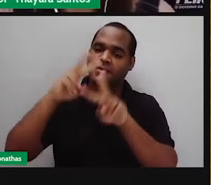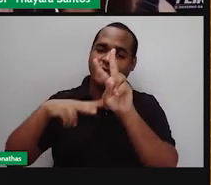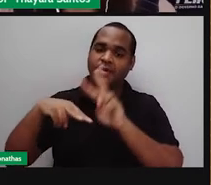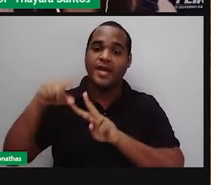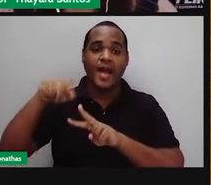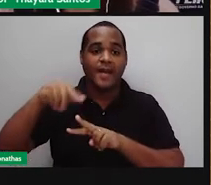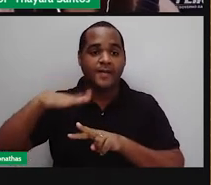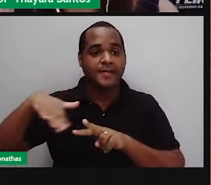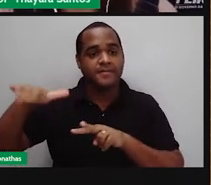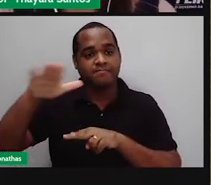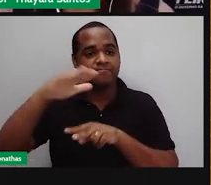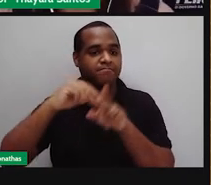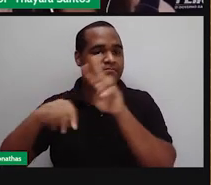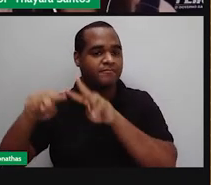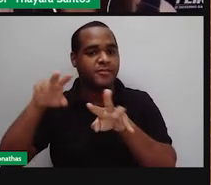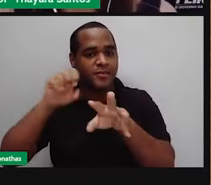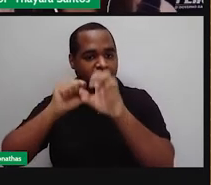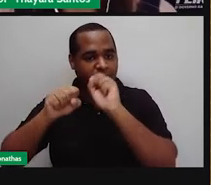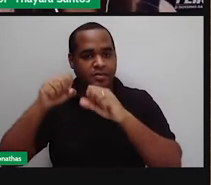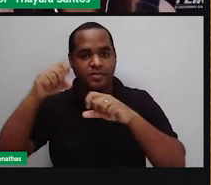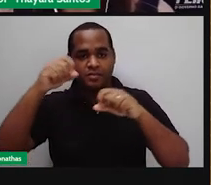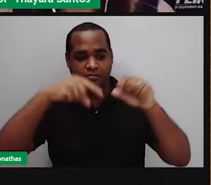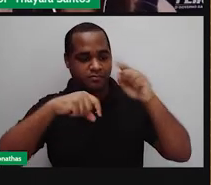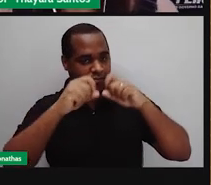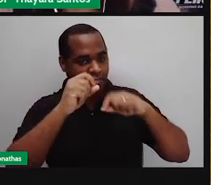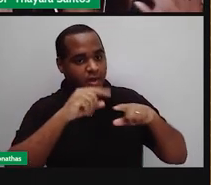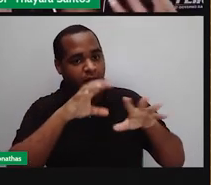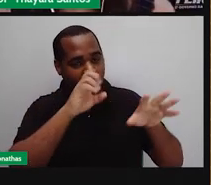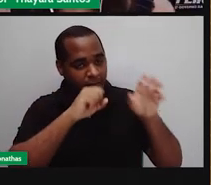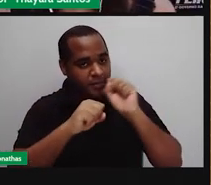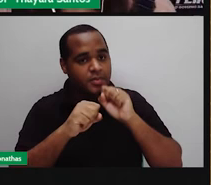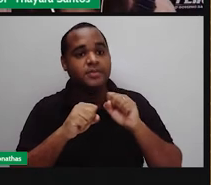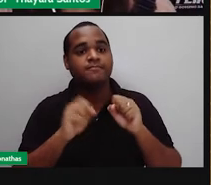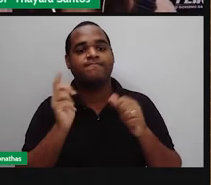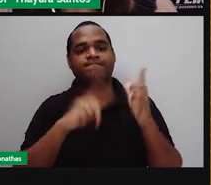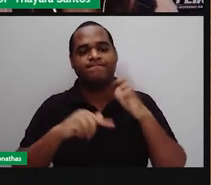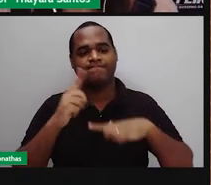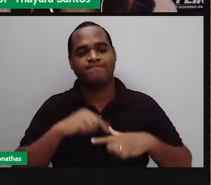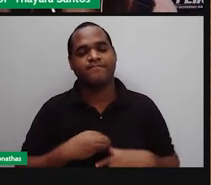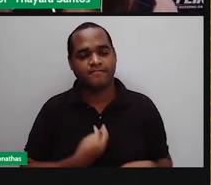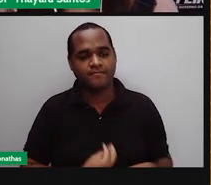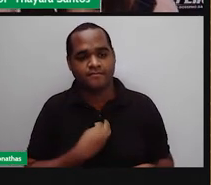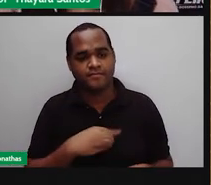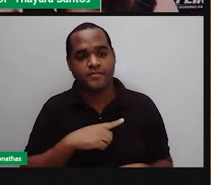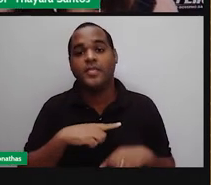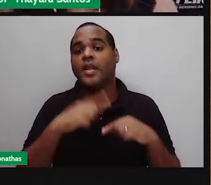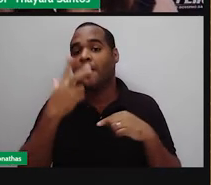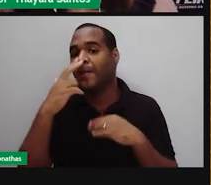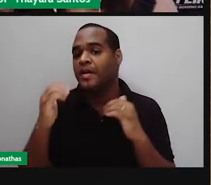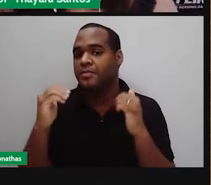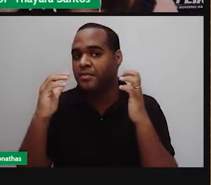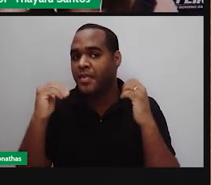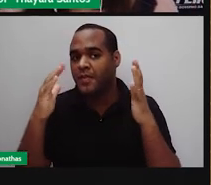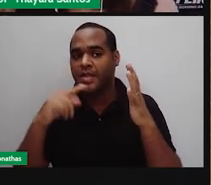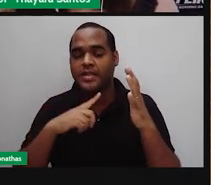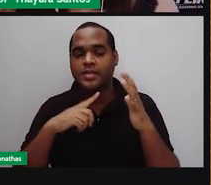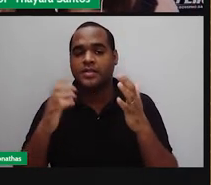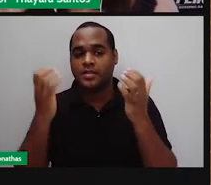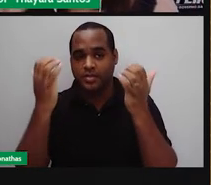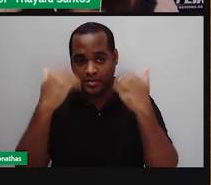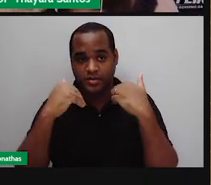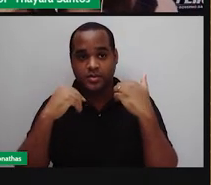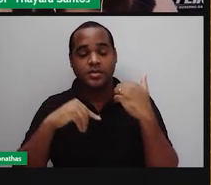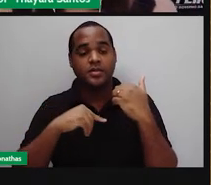que estão localizadas no alto da cavidade nasal. Então, aqui nessa parte superior, por